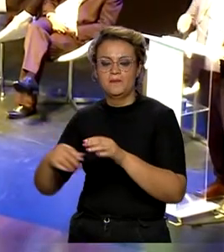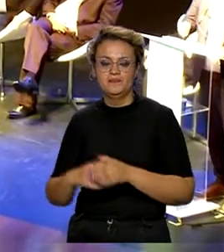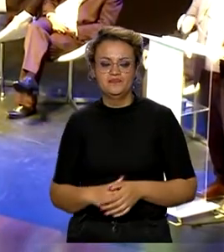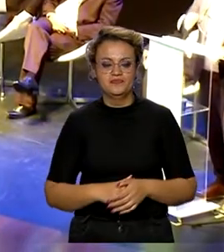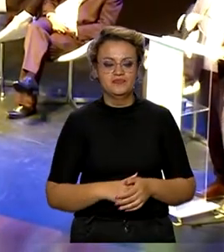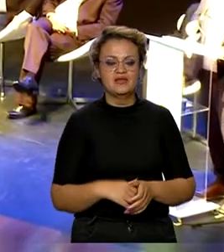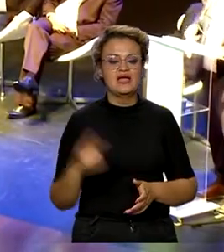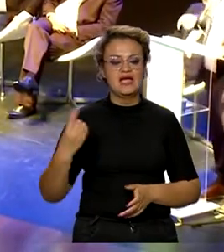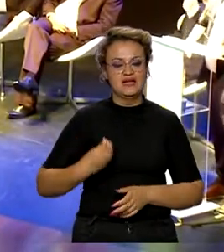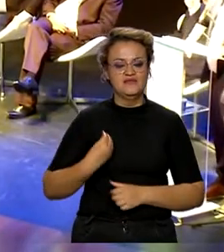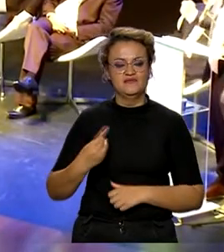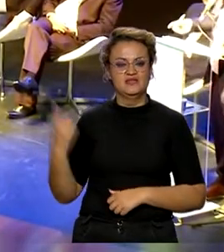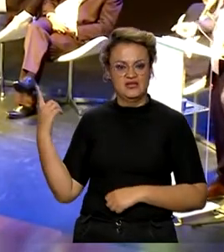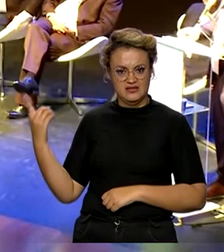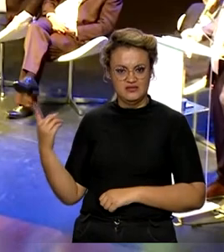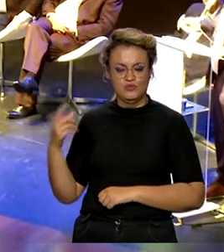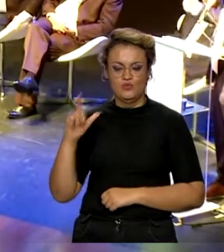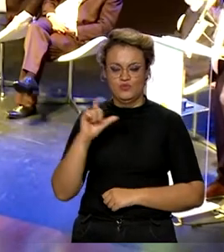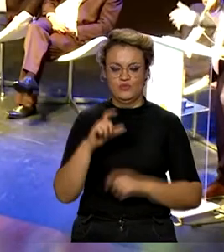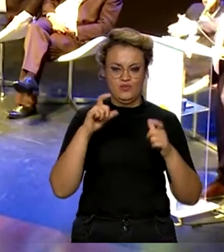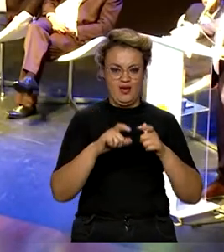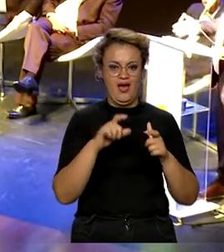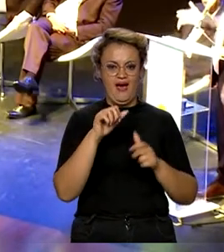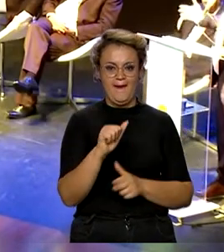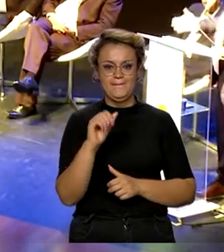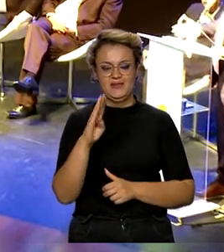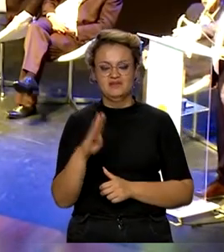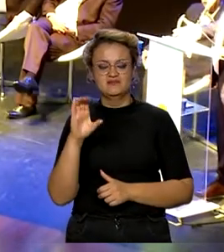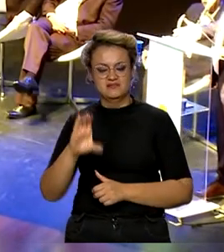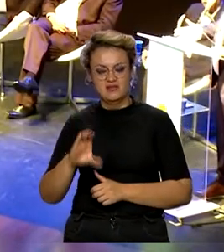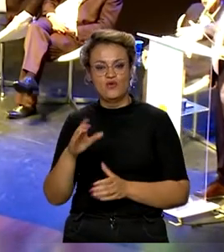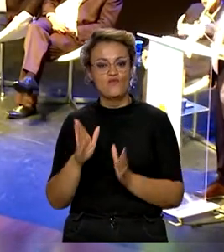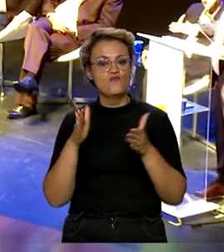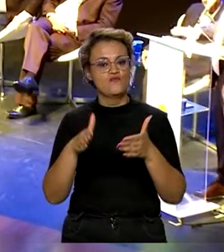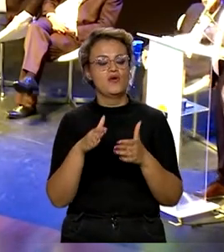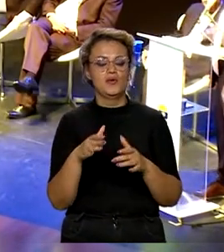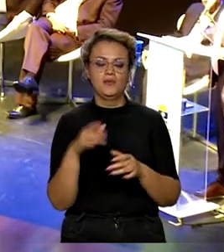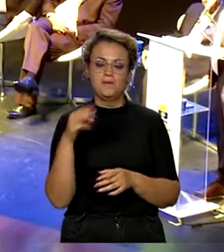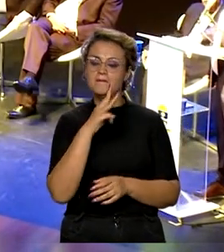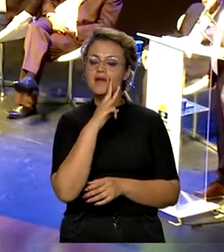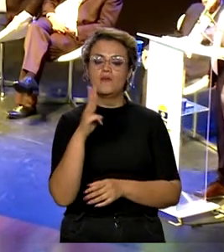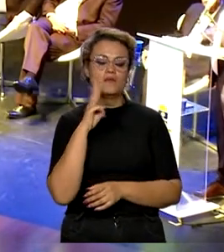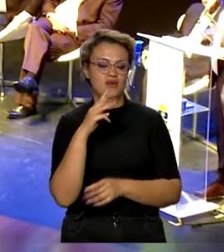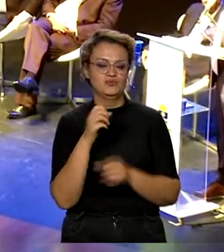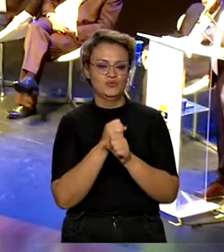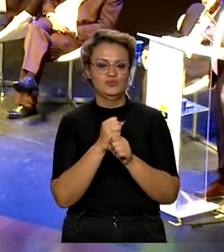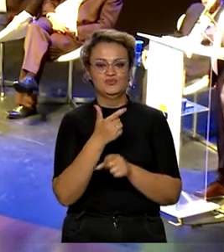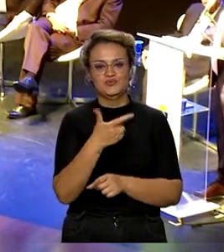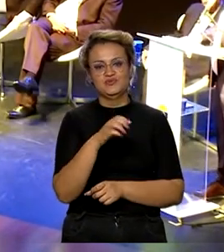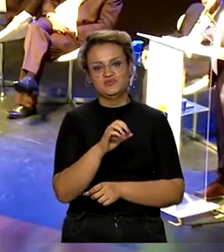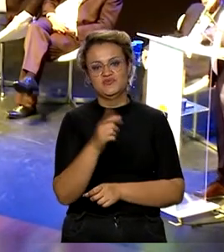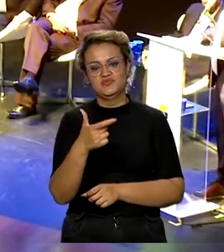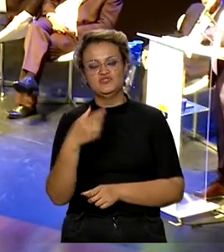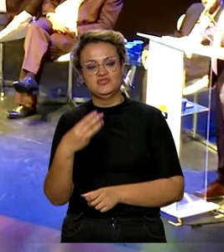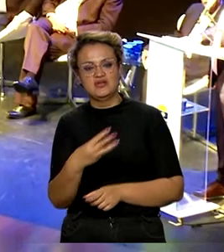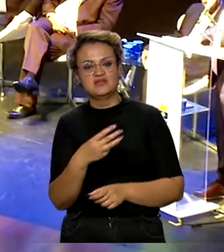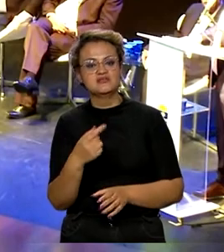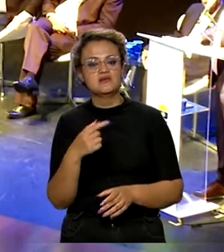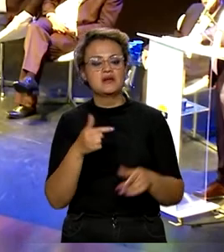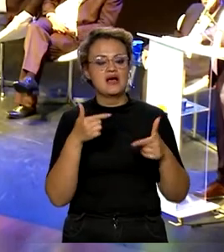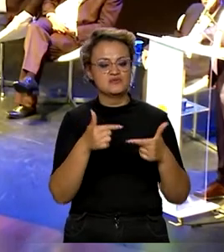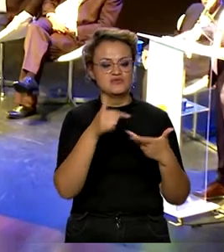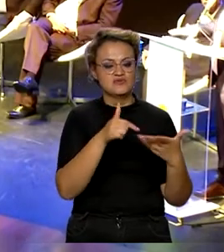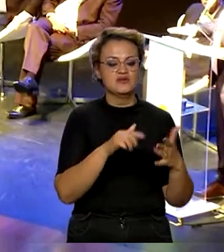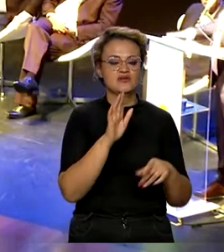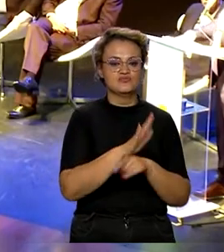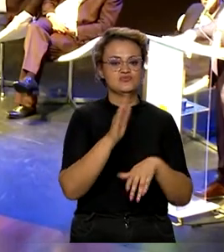aqui no Grande ABC, o lançamento do Fórum Mauá 2023, em que são debatidas iniciativas de desenvolvimento